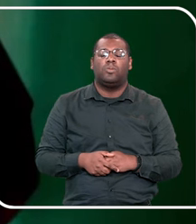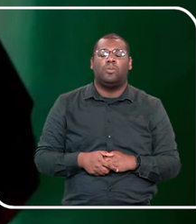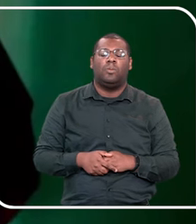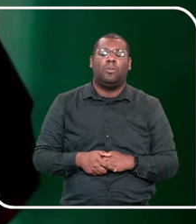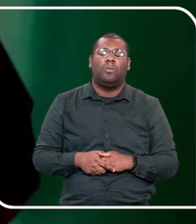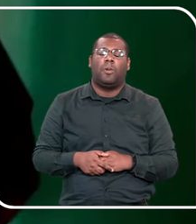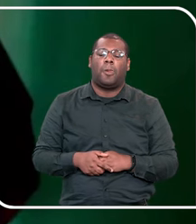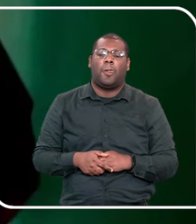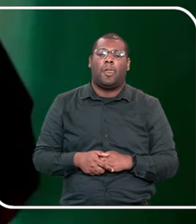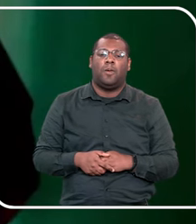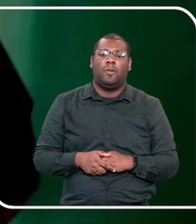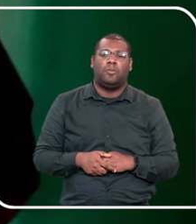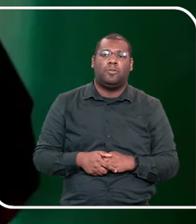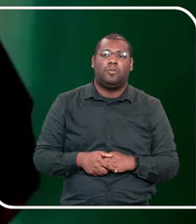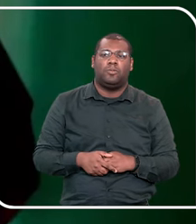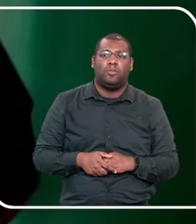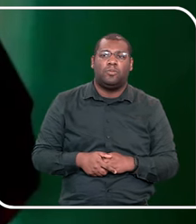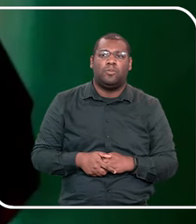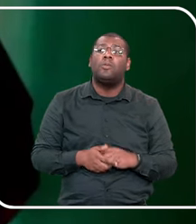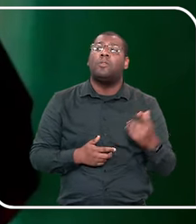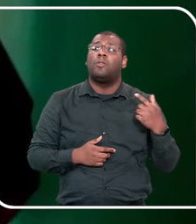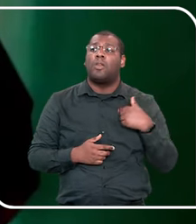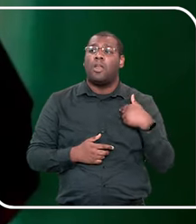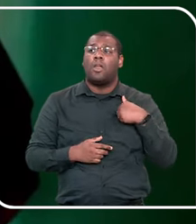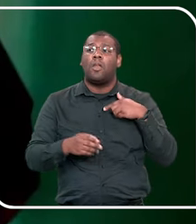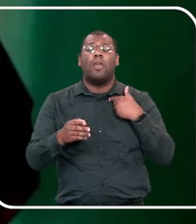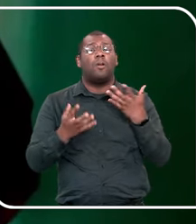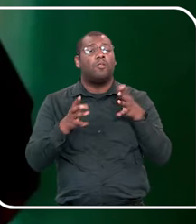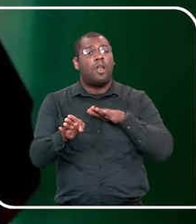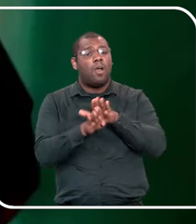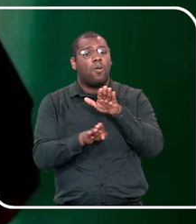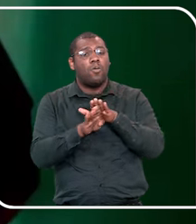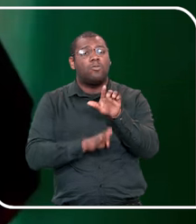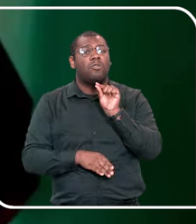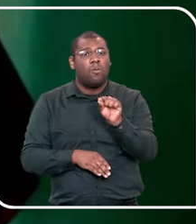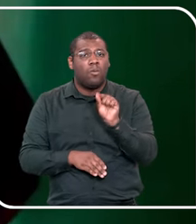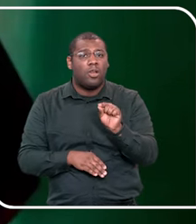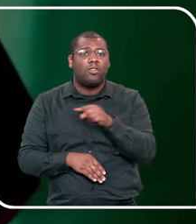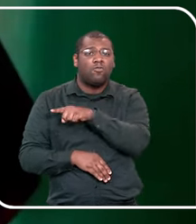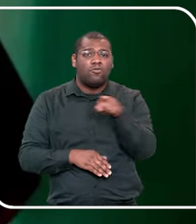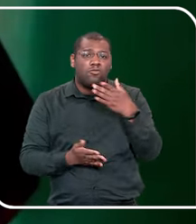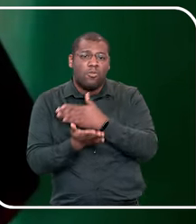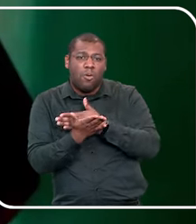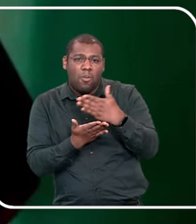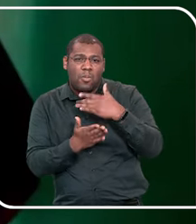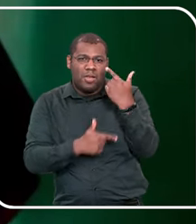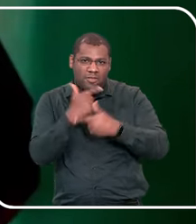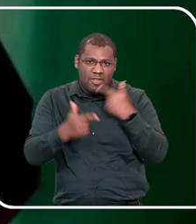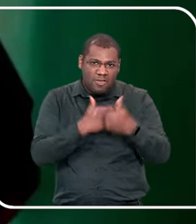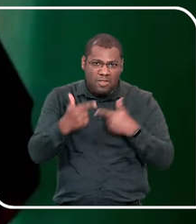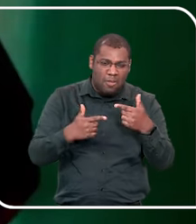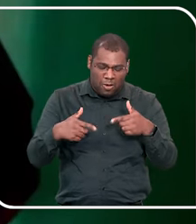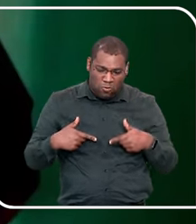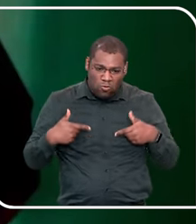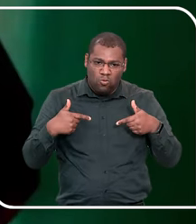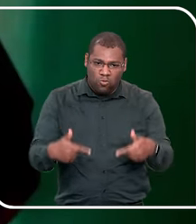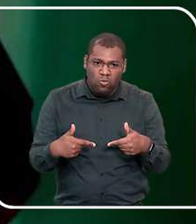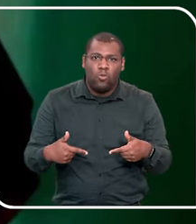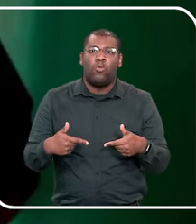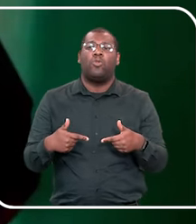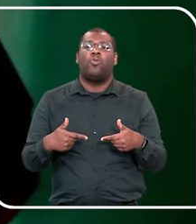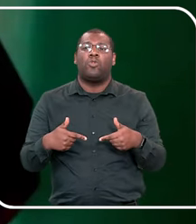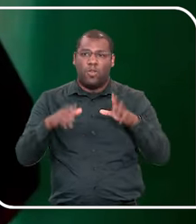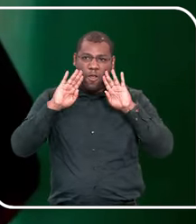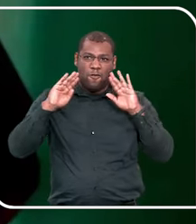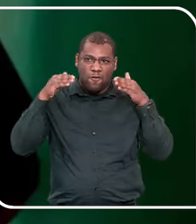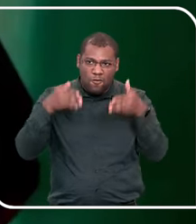Eu, antes de continuar, passar pro próximo slide, eu só quero chamar a atenção pra uma coisa. Quando a gente começa trabalho de prevenção, com